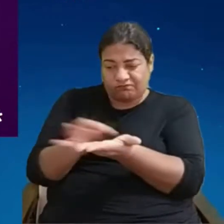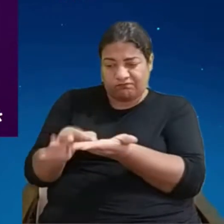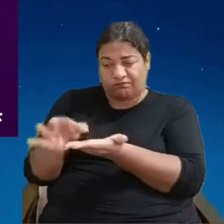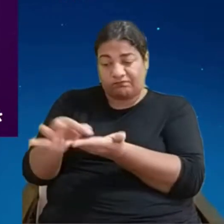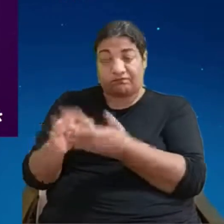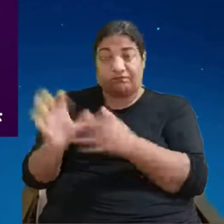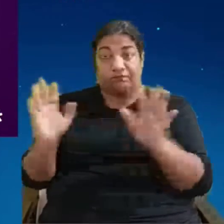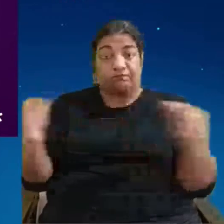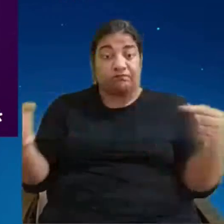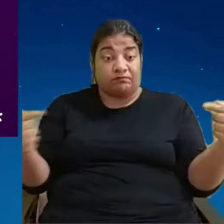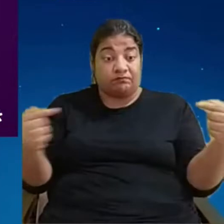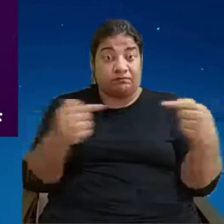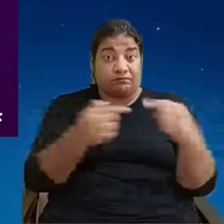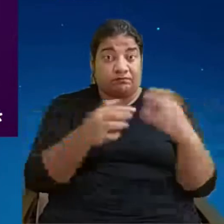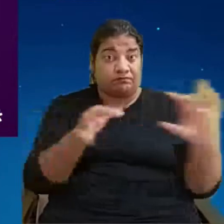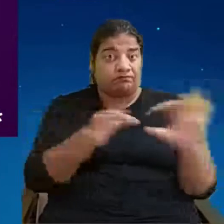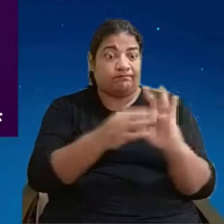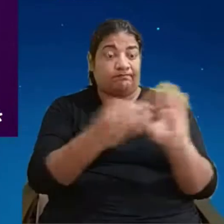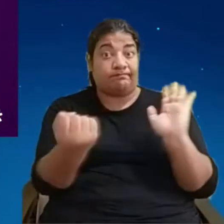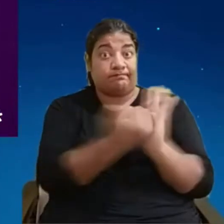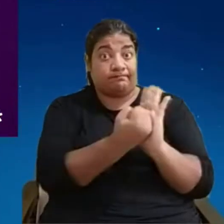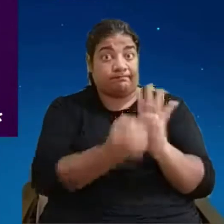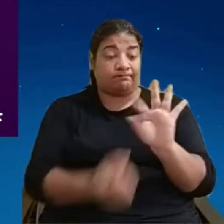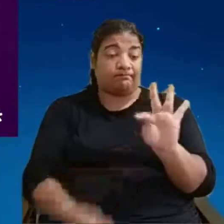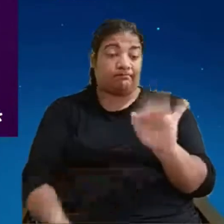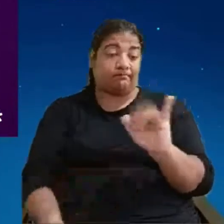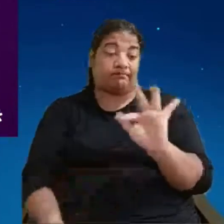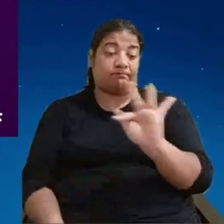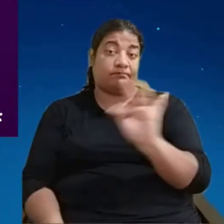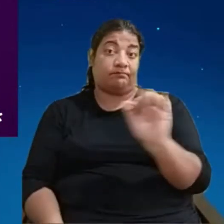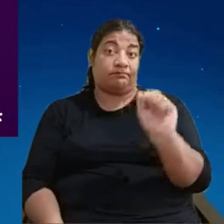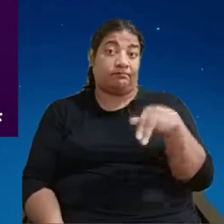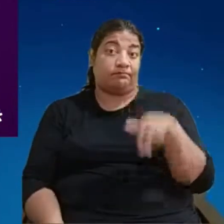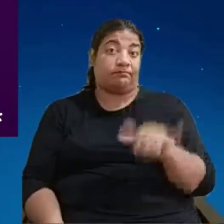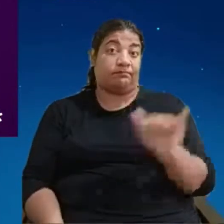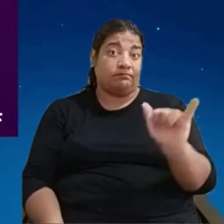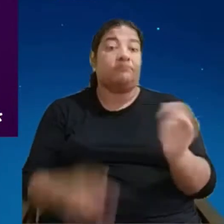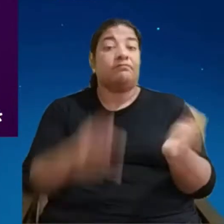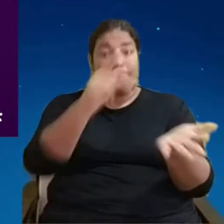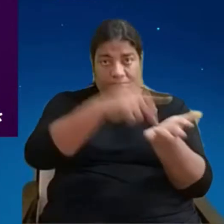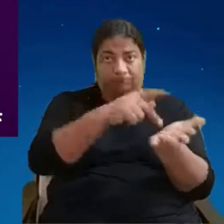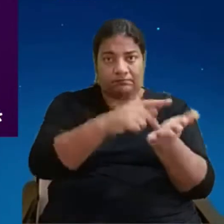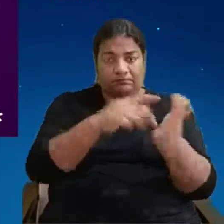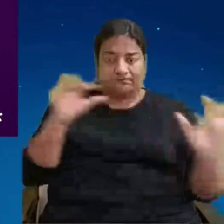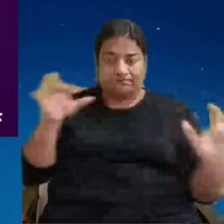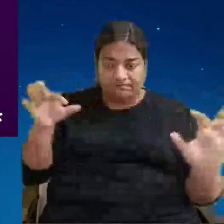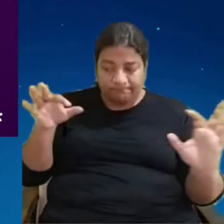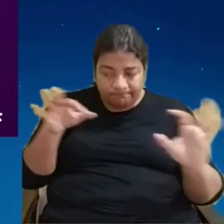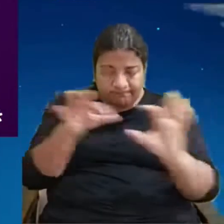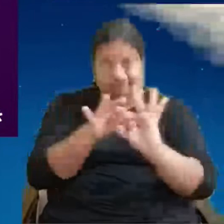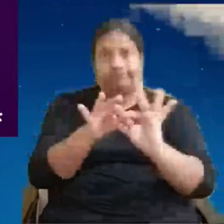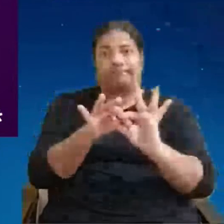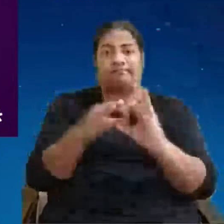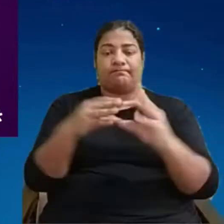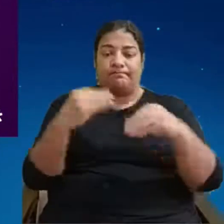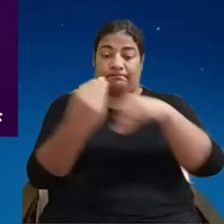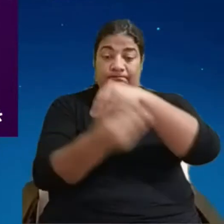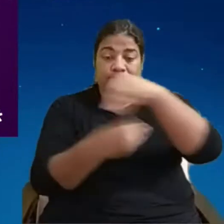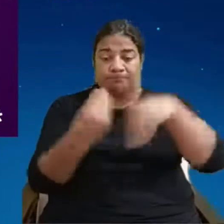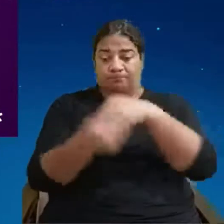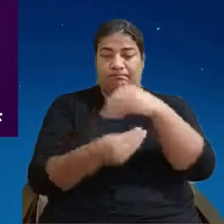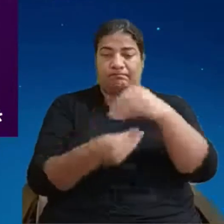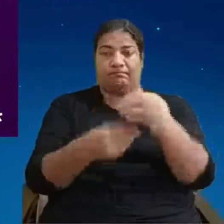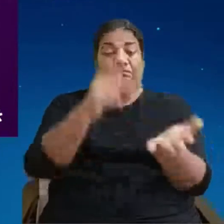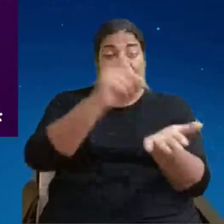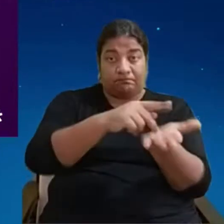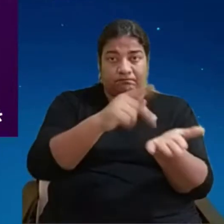carinha eu quero colocar isso como um pigente você transformou o digital associou para o físico e essa galera que está no físico que só comprava Tiffany foi